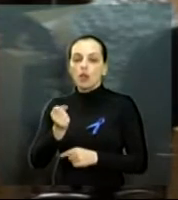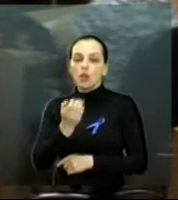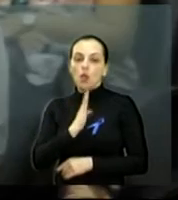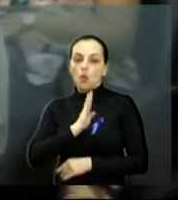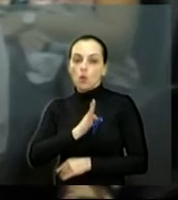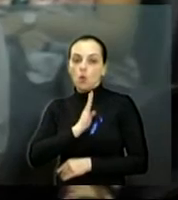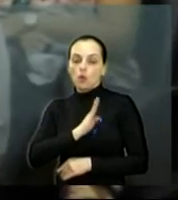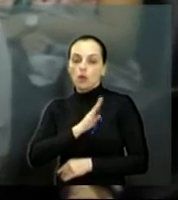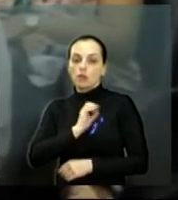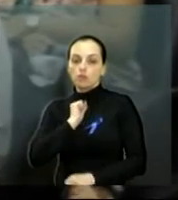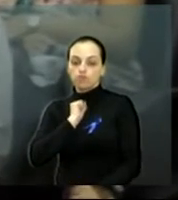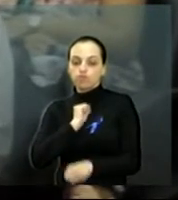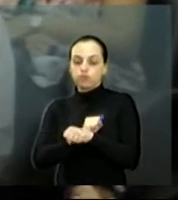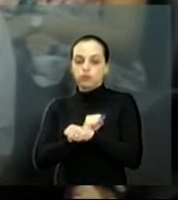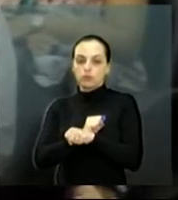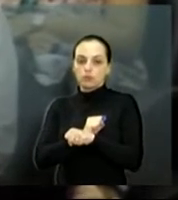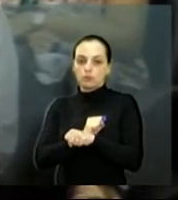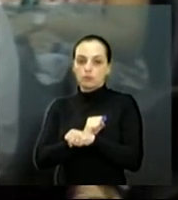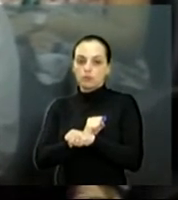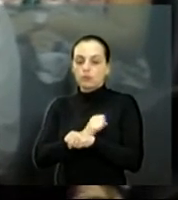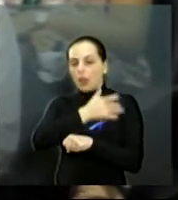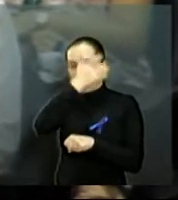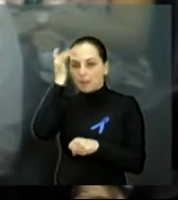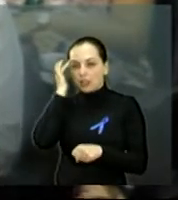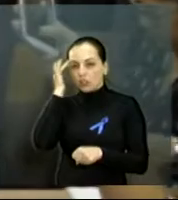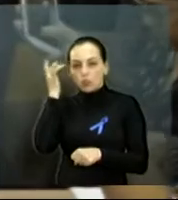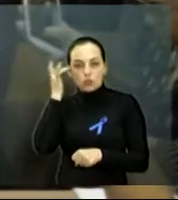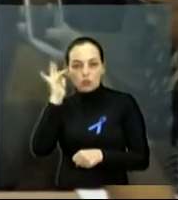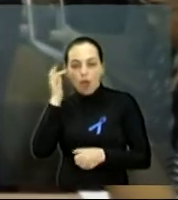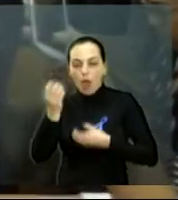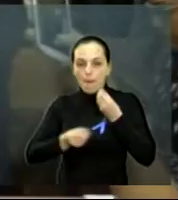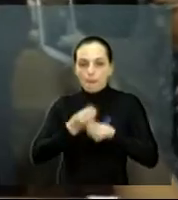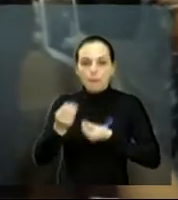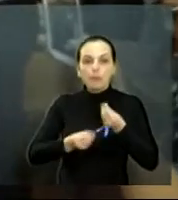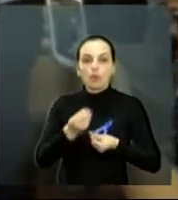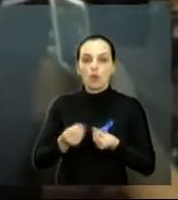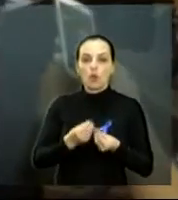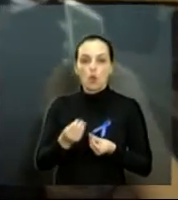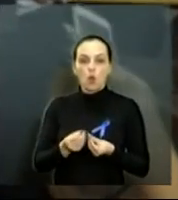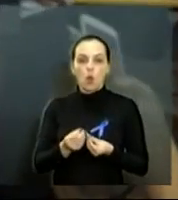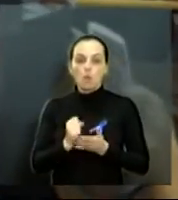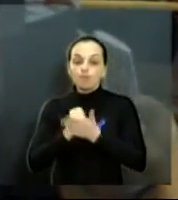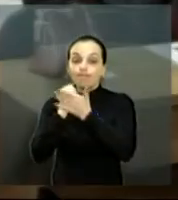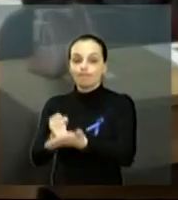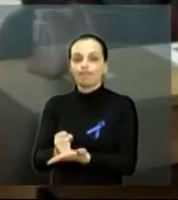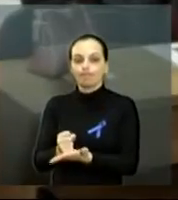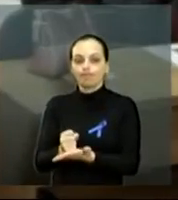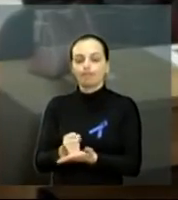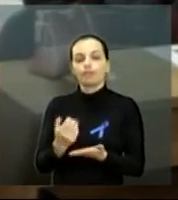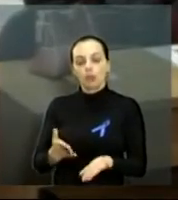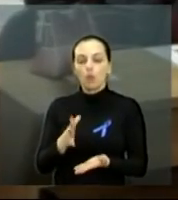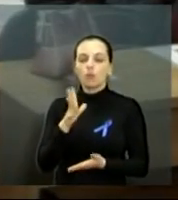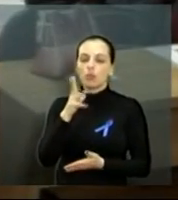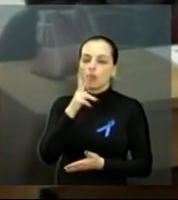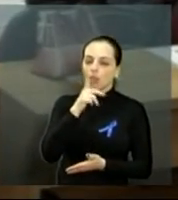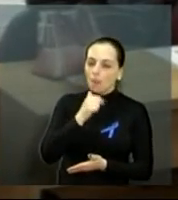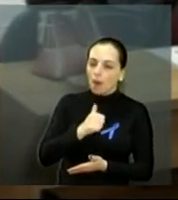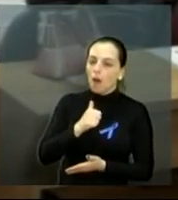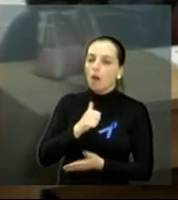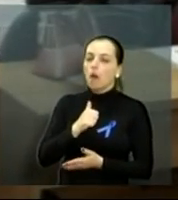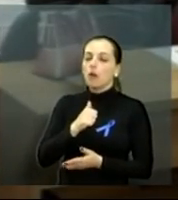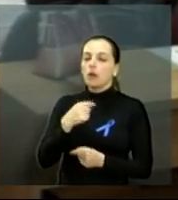Então, as pessoas não estão preparadas para poder fazer esse primeiro suporte. Então, a demora, até devido à